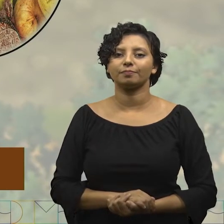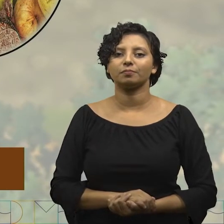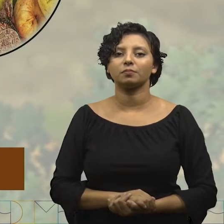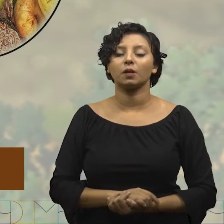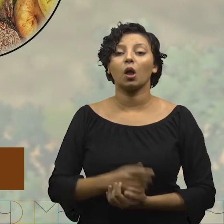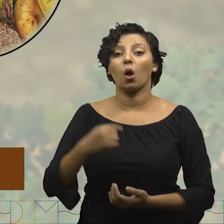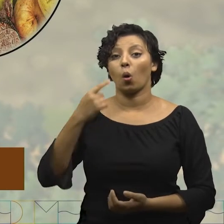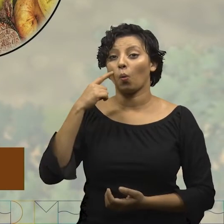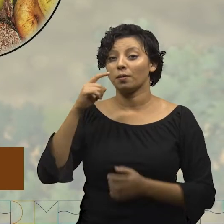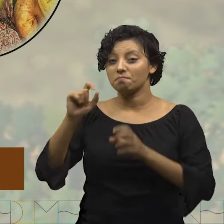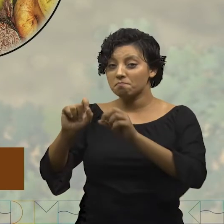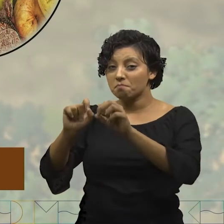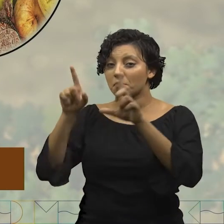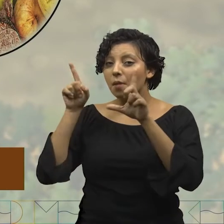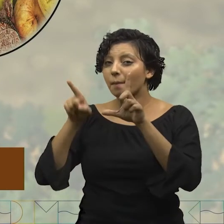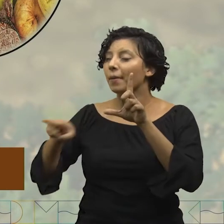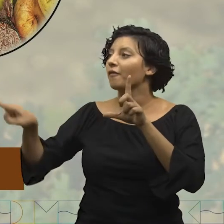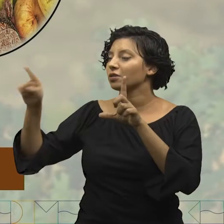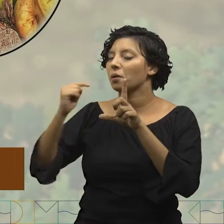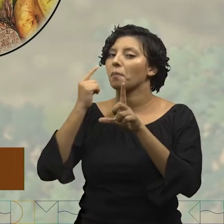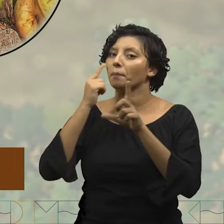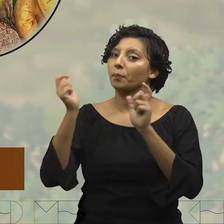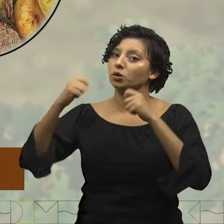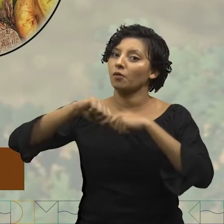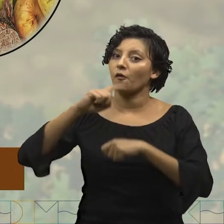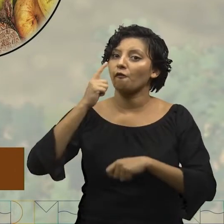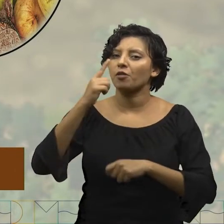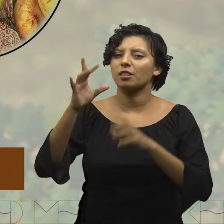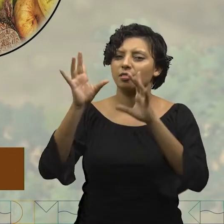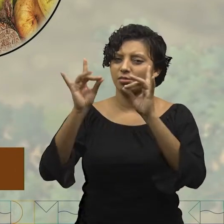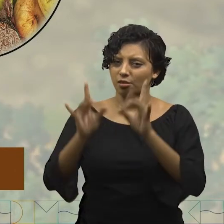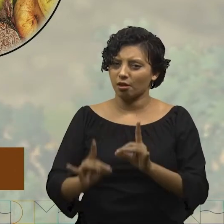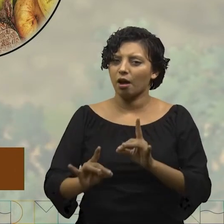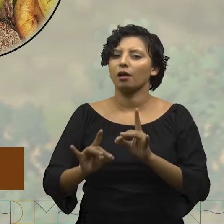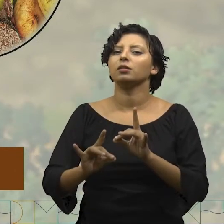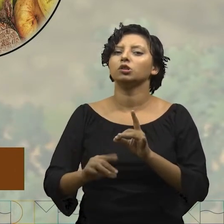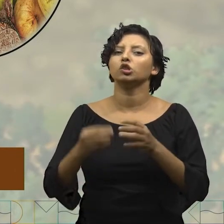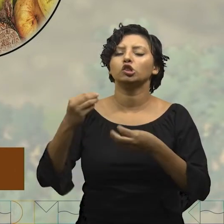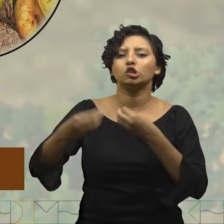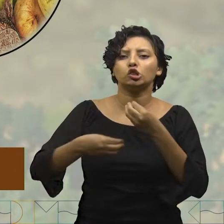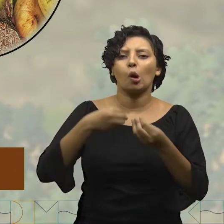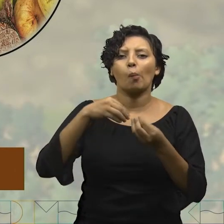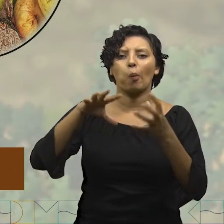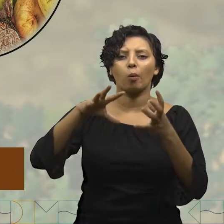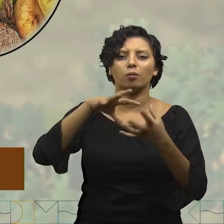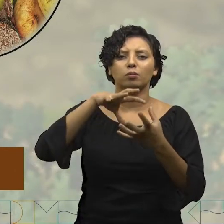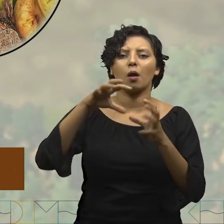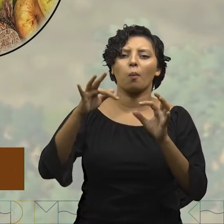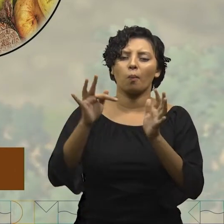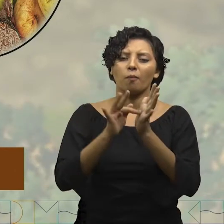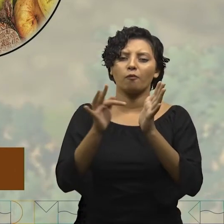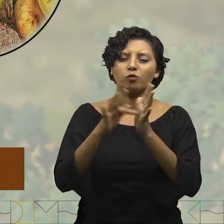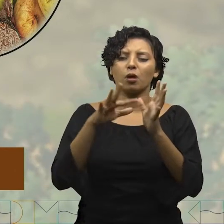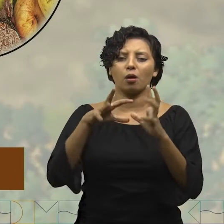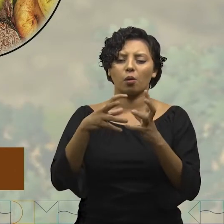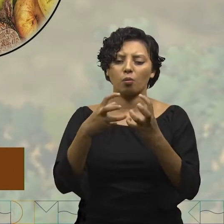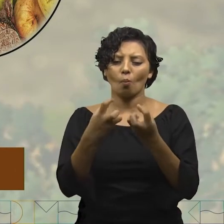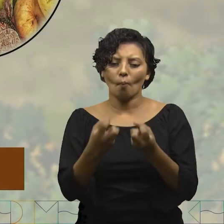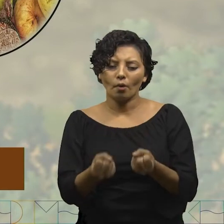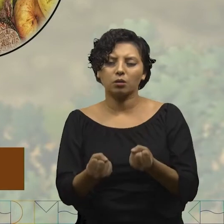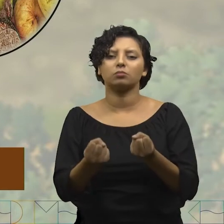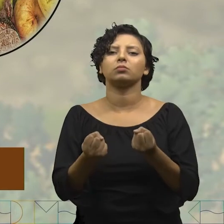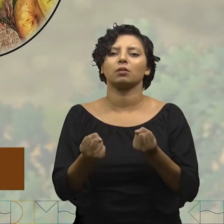esta imagem para que você possa ver com mais detalhes O processo de decomposição feito por fungos e bactérias